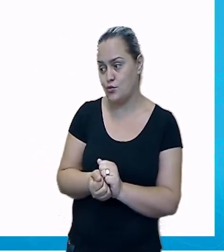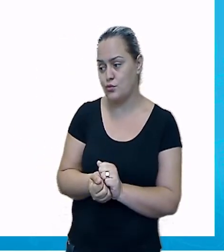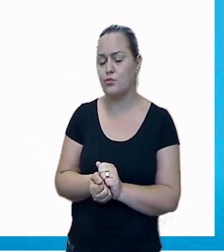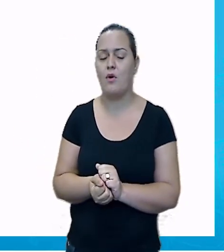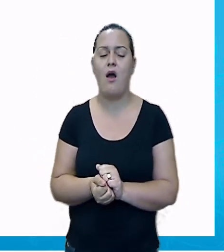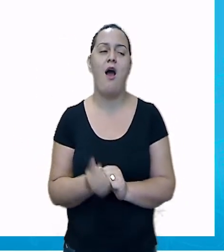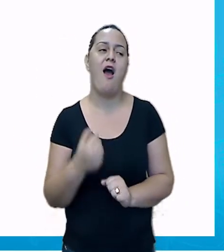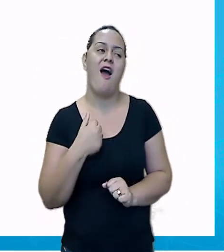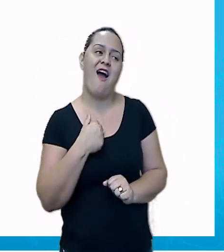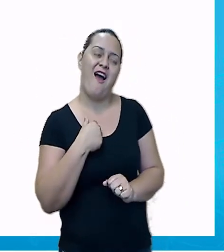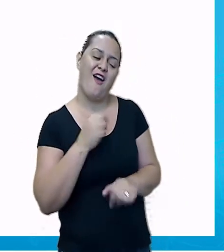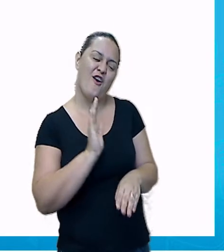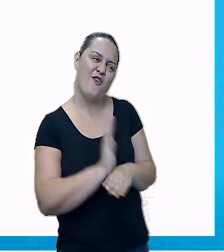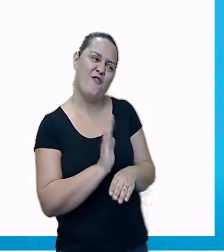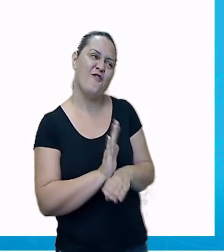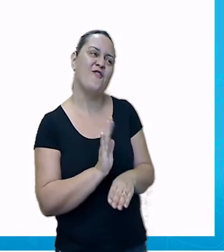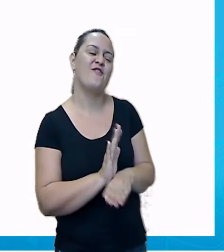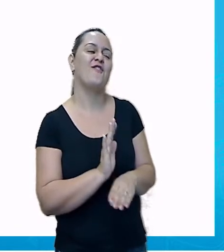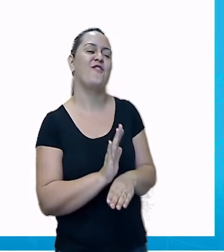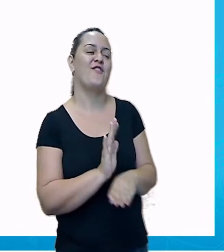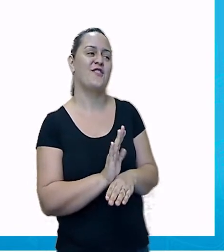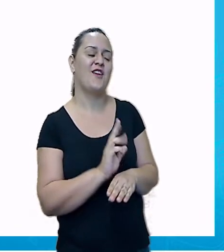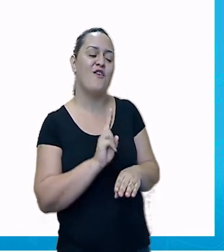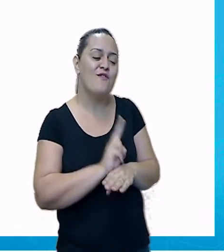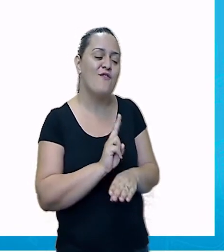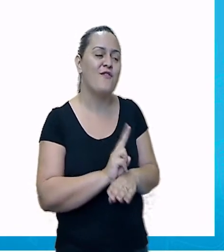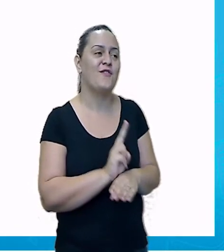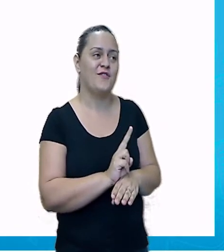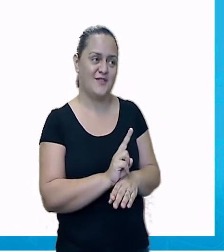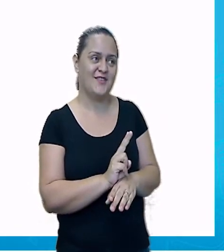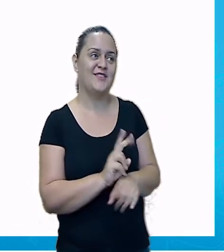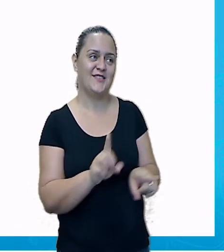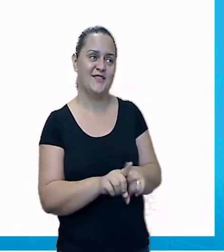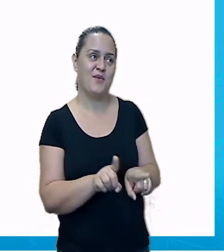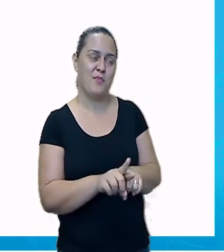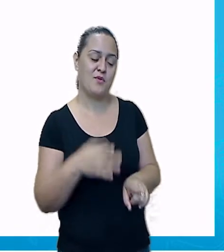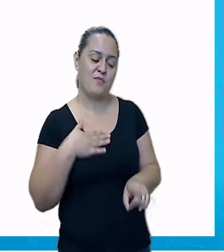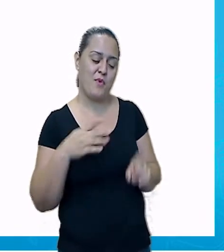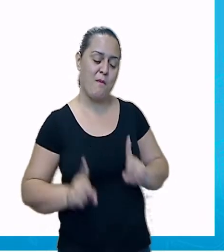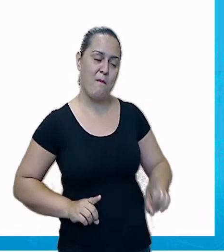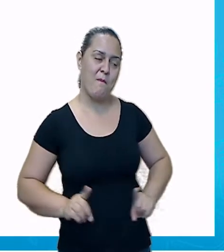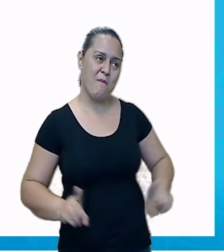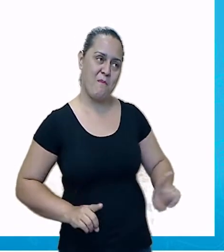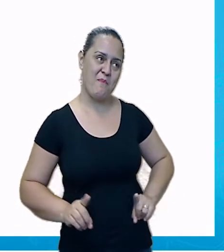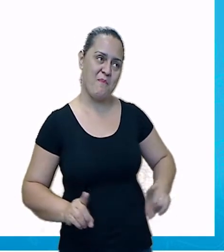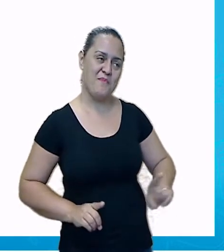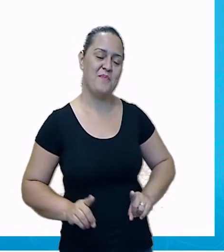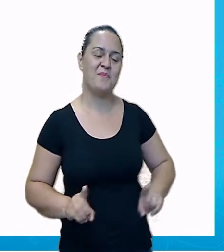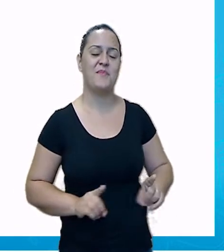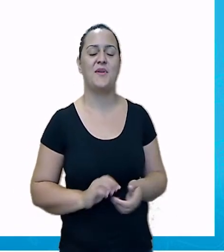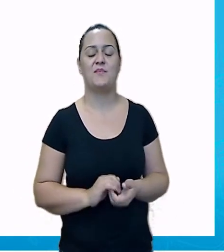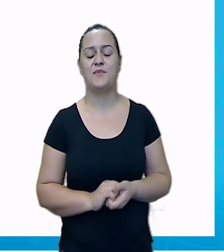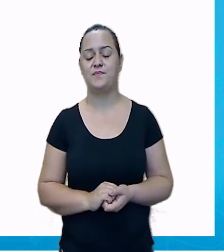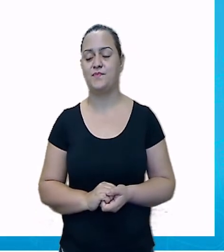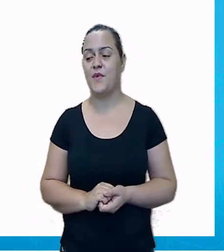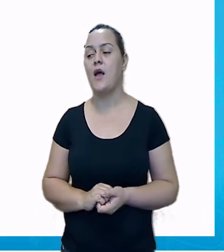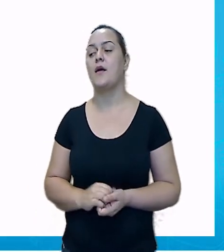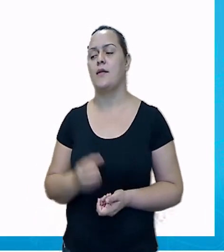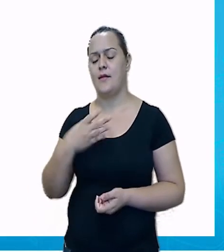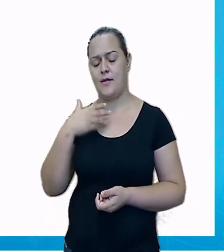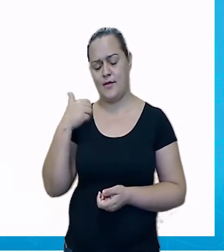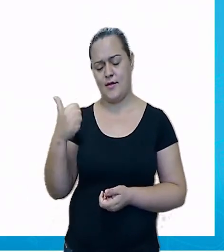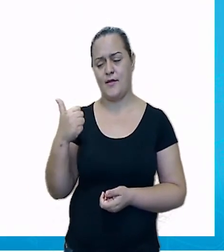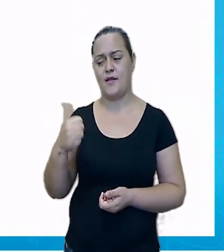prometo. Ah, eu não posso esquecer do ursinho. Ele também está doido para ir à escola.